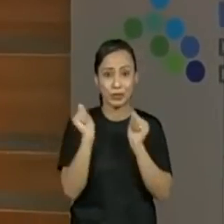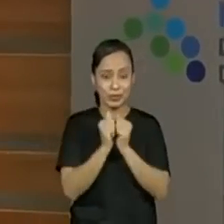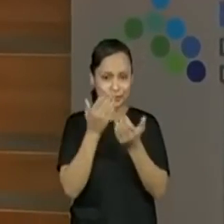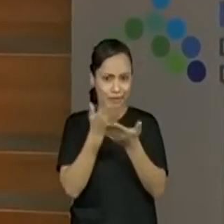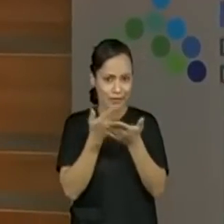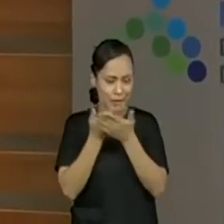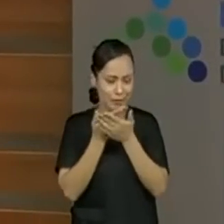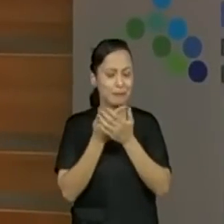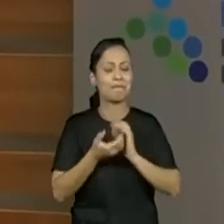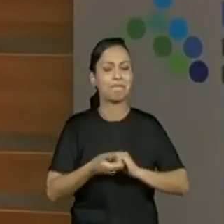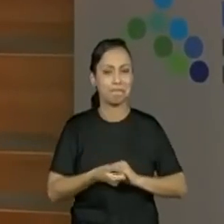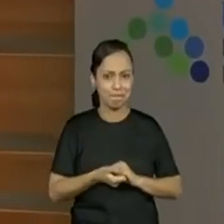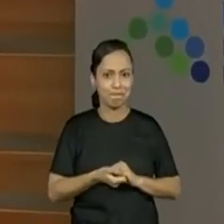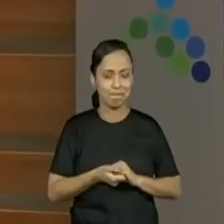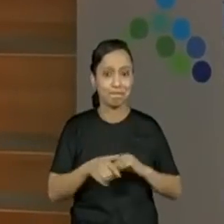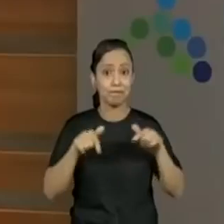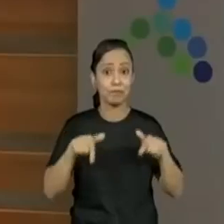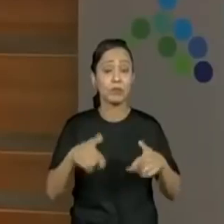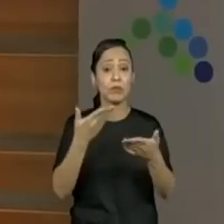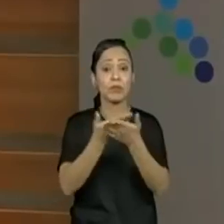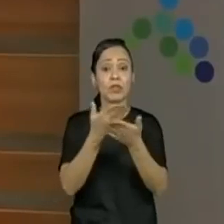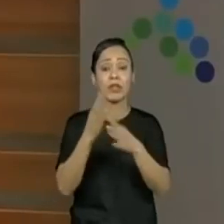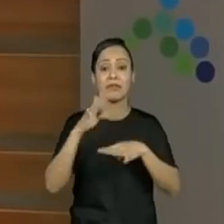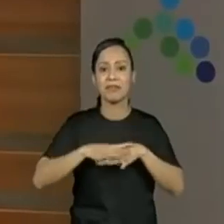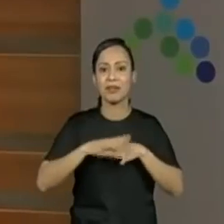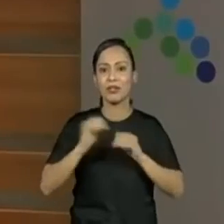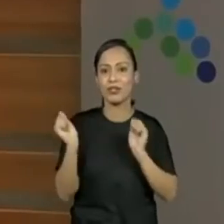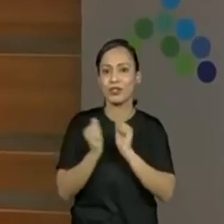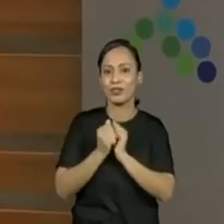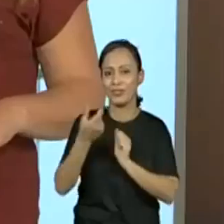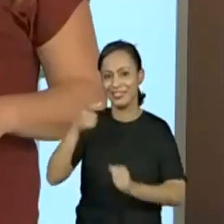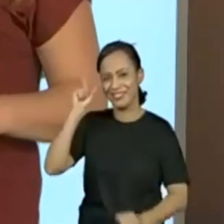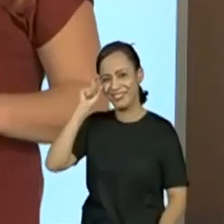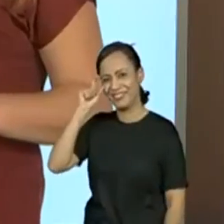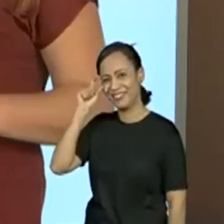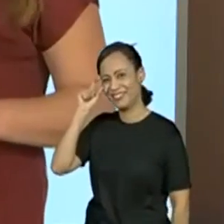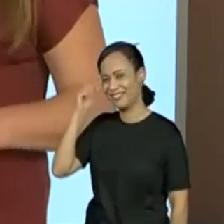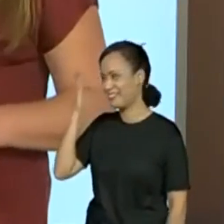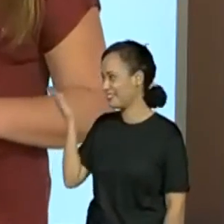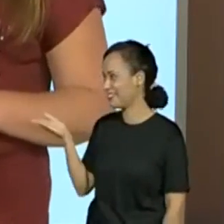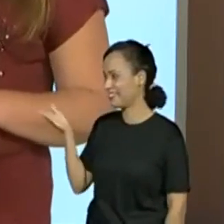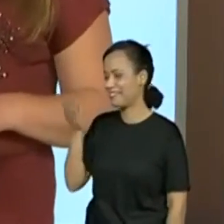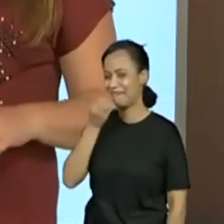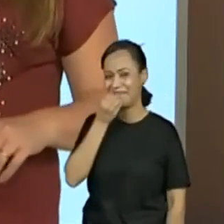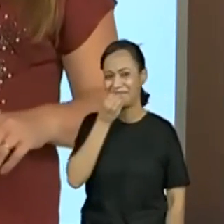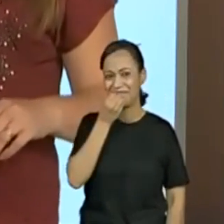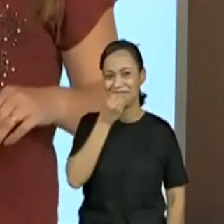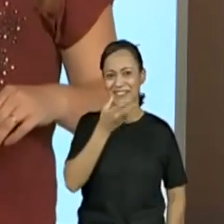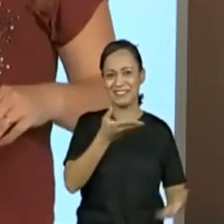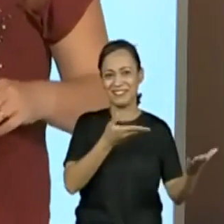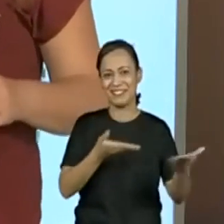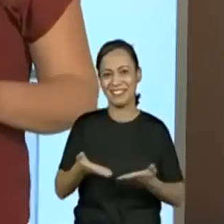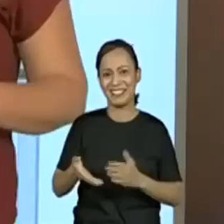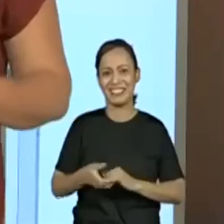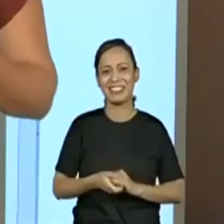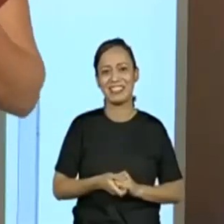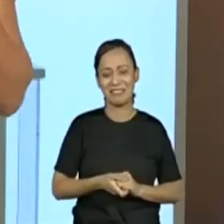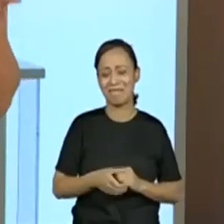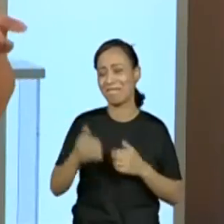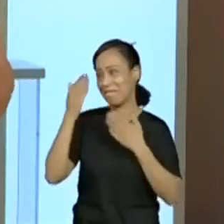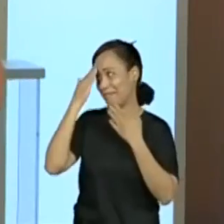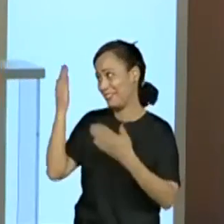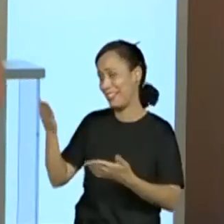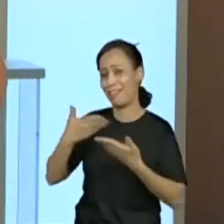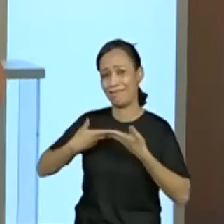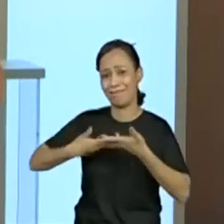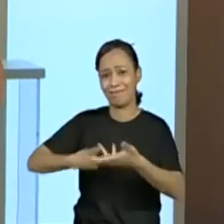Para essa aula de matemática temos a presença da professora Genoveva. Bem-vinda professora. Obrigada pelo convite, professor Joelson. É